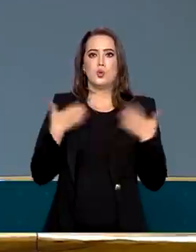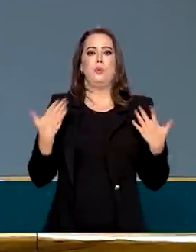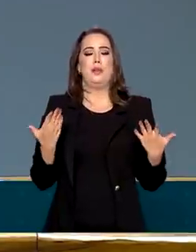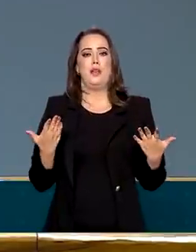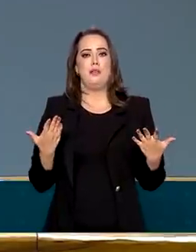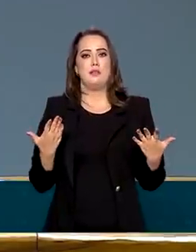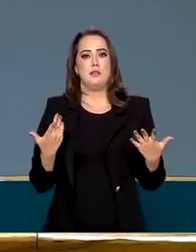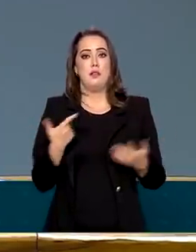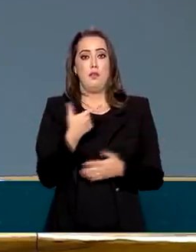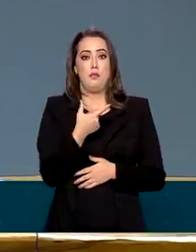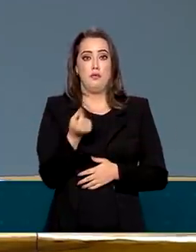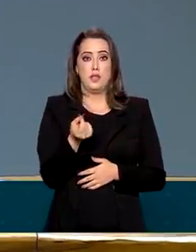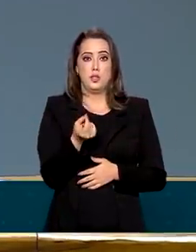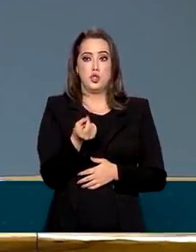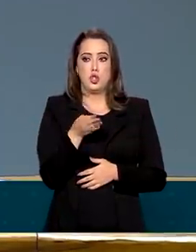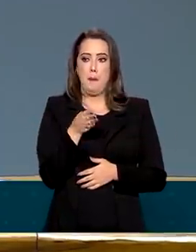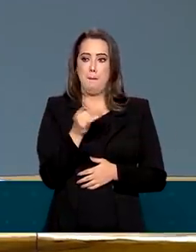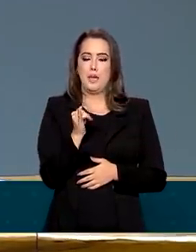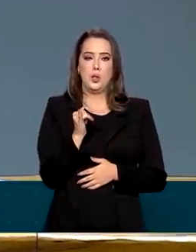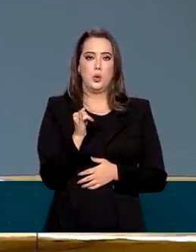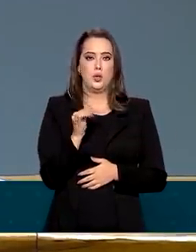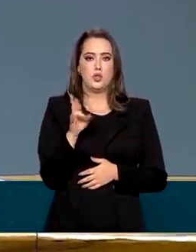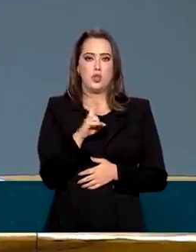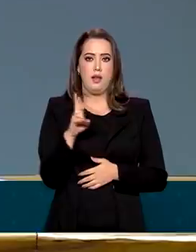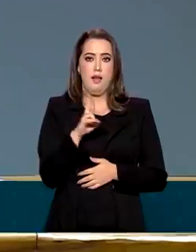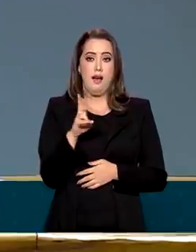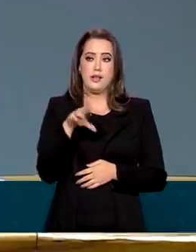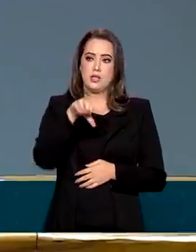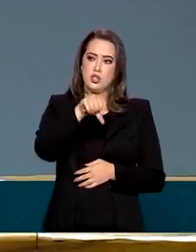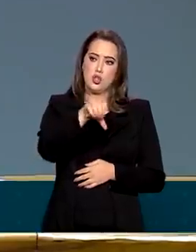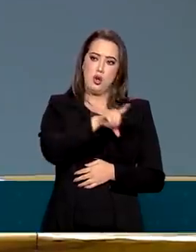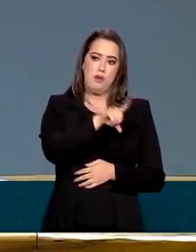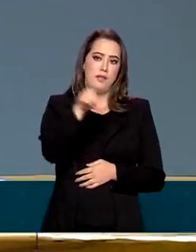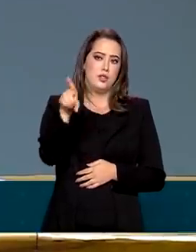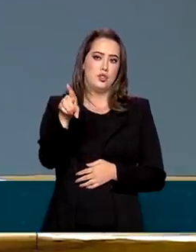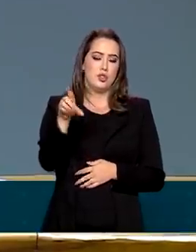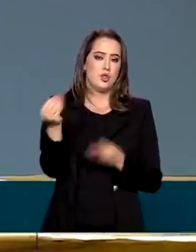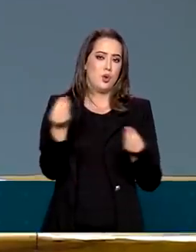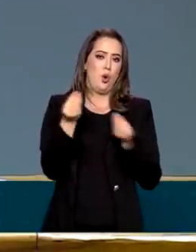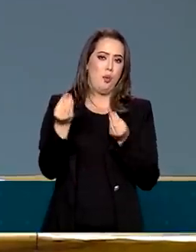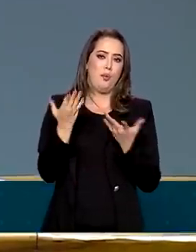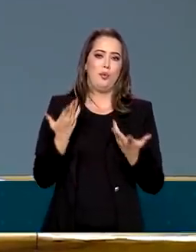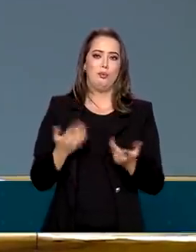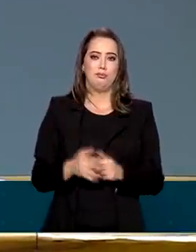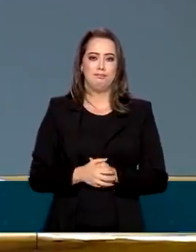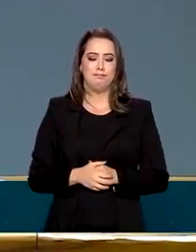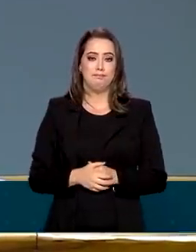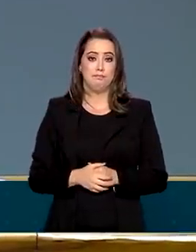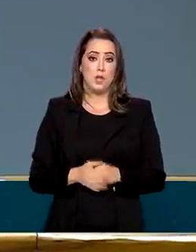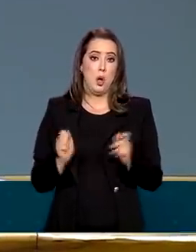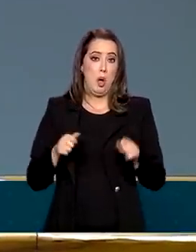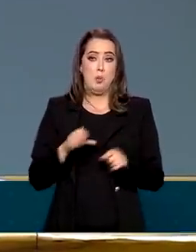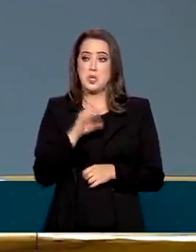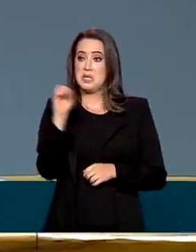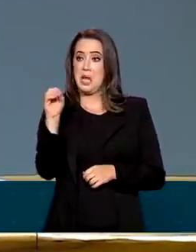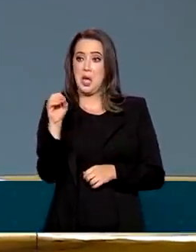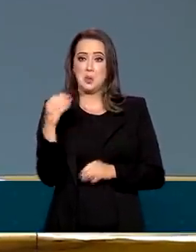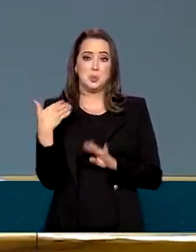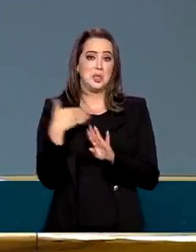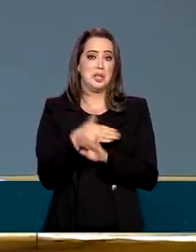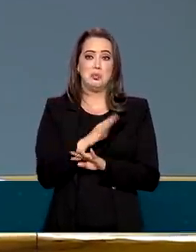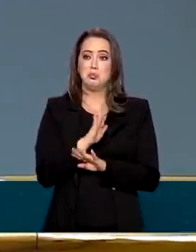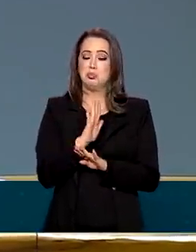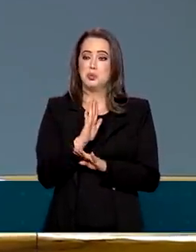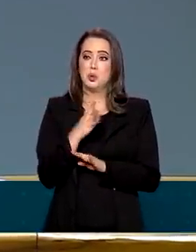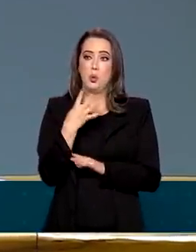20 bilhões em nove dias, nos últimos nove dias, é claro que não era previsível. Podia ter entrado zero, podia ter entrado 20, podia